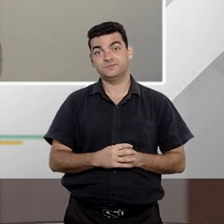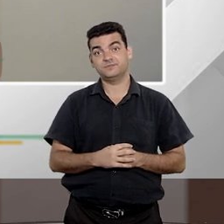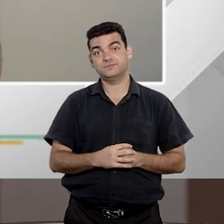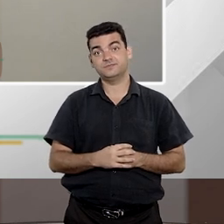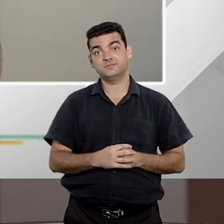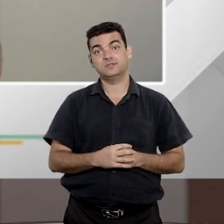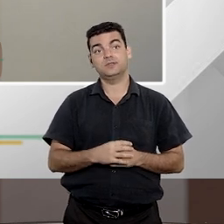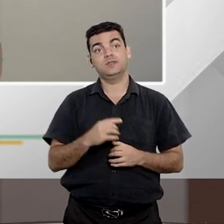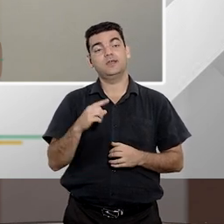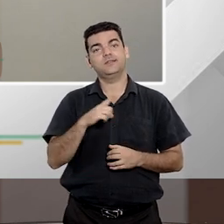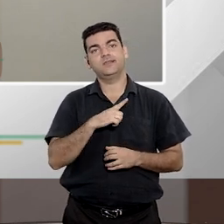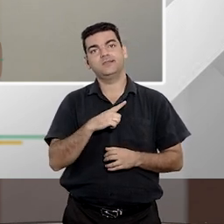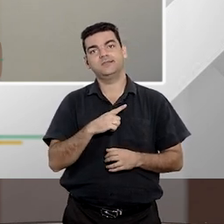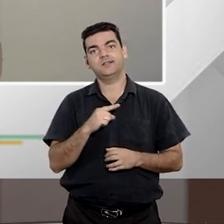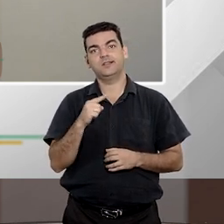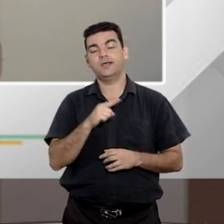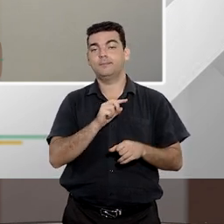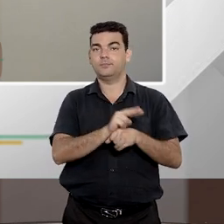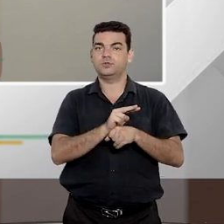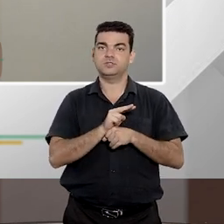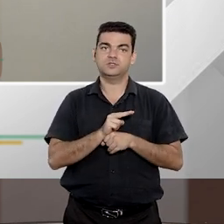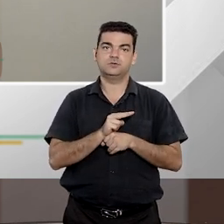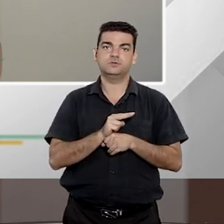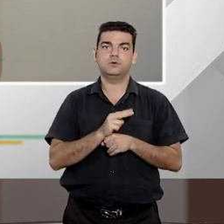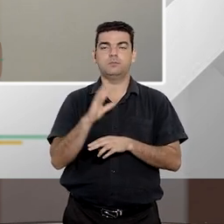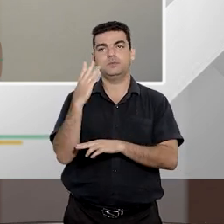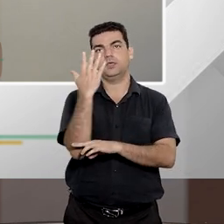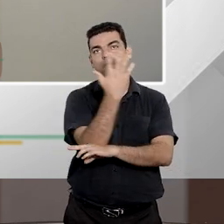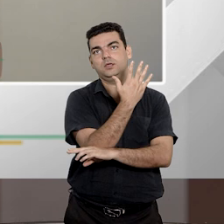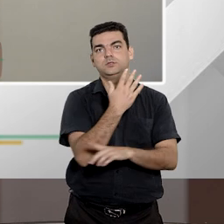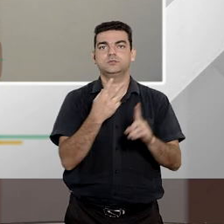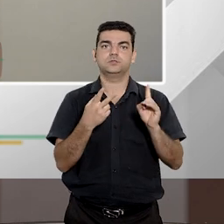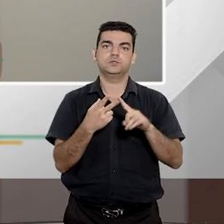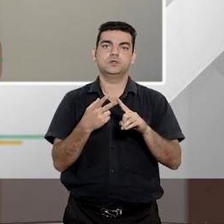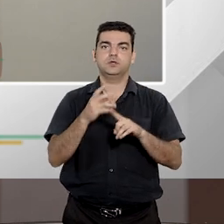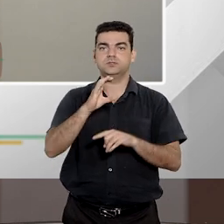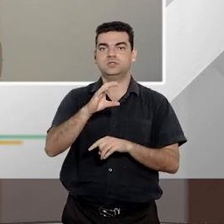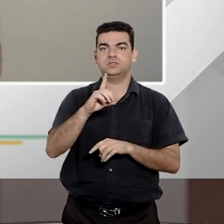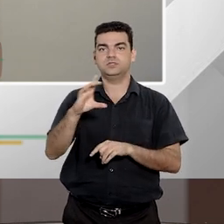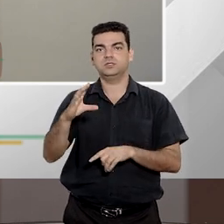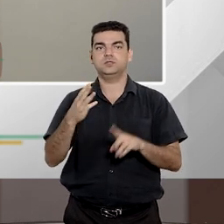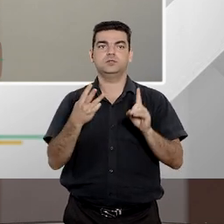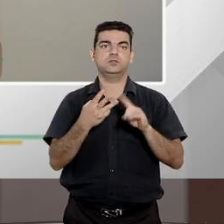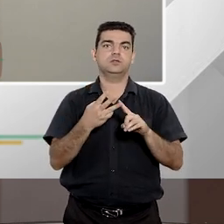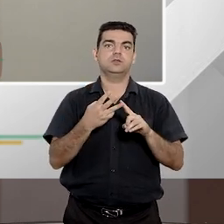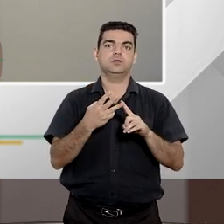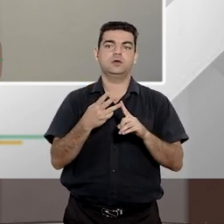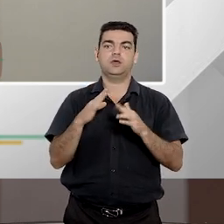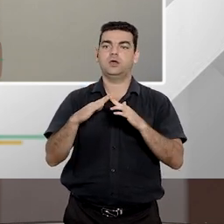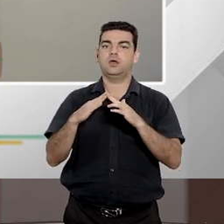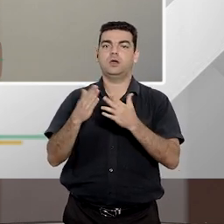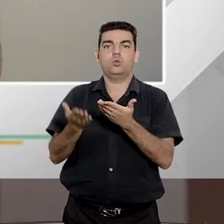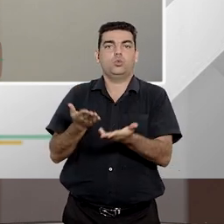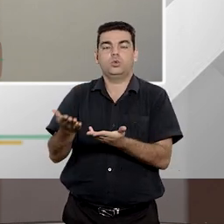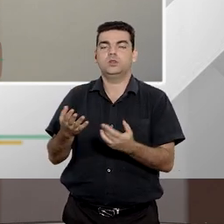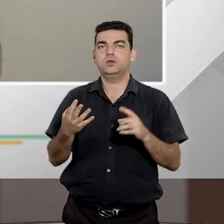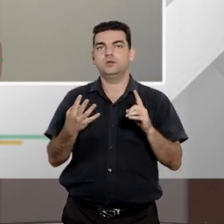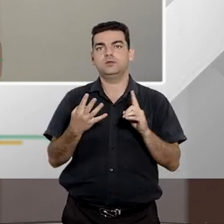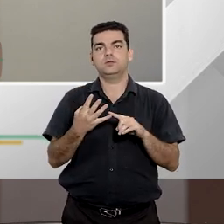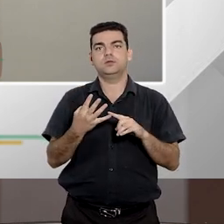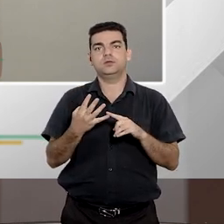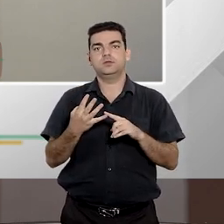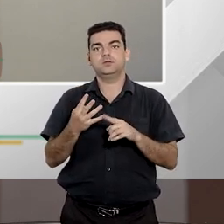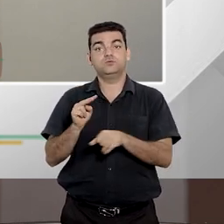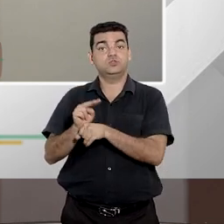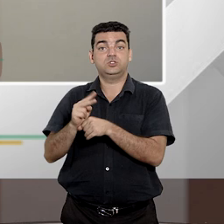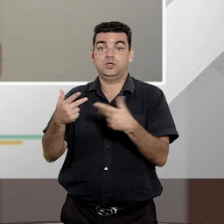eles tem o direito à proteção, na verdade, ao meio ambiente, ao consumidor, ao patrimônio histórico. E é importante